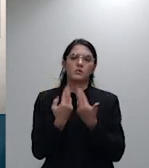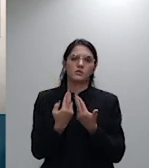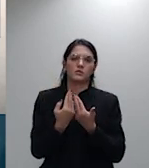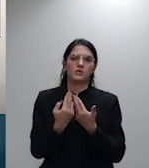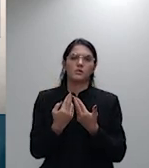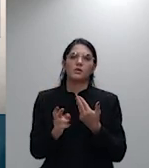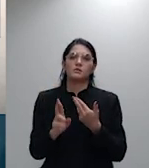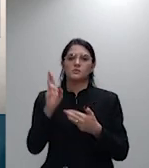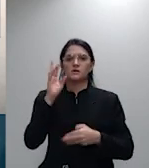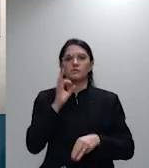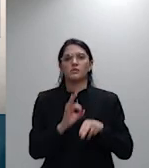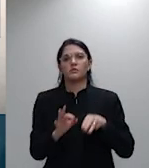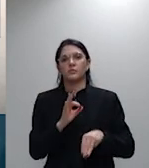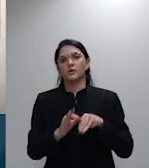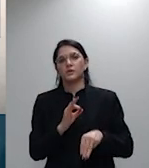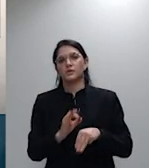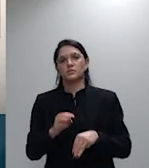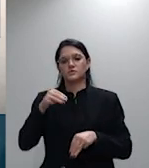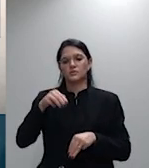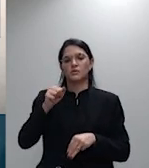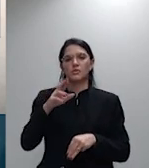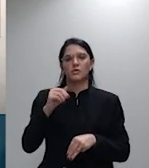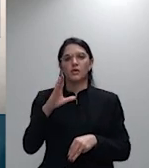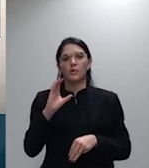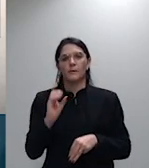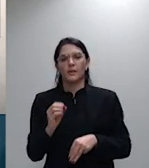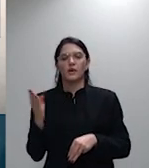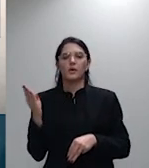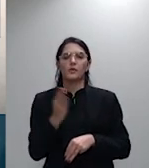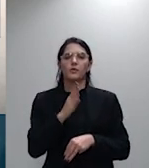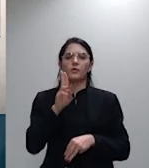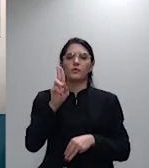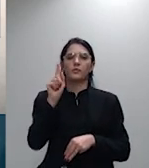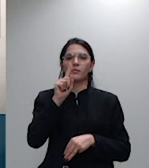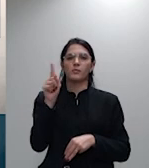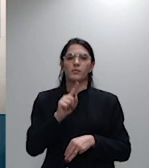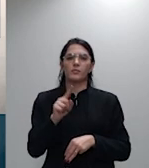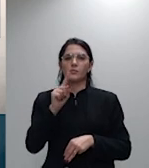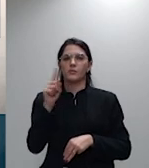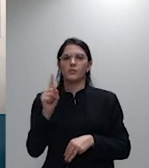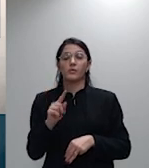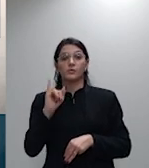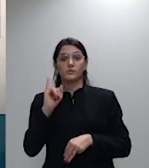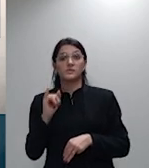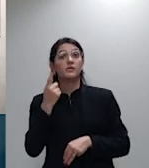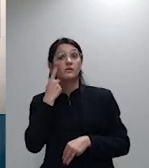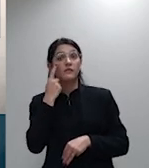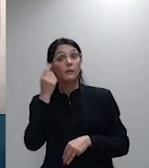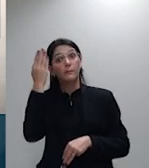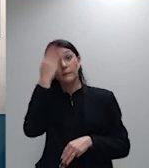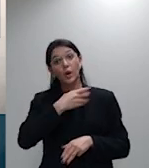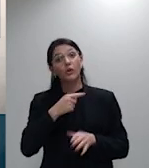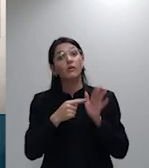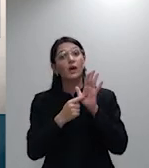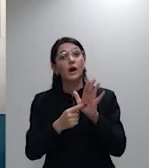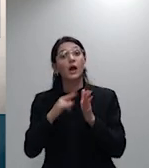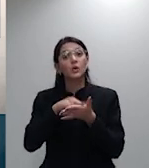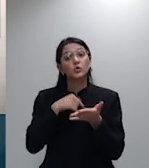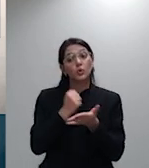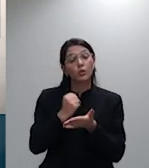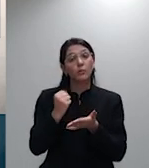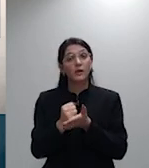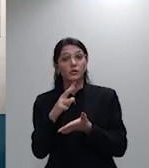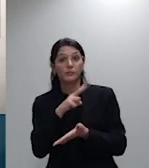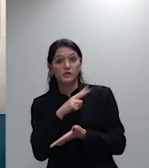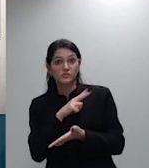em que fixou-se o entendimento de que o ônus de se provar a autenticidade da assinatura aposta em documento particular, quando a parte contra impugnar a